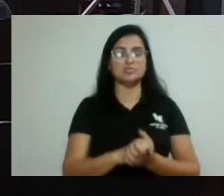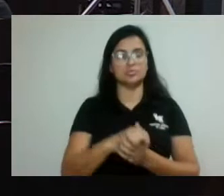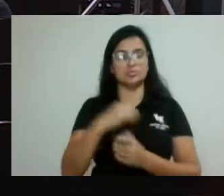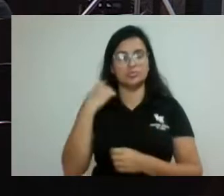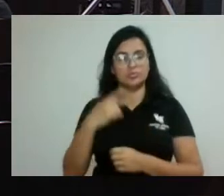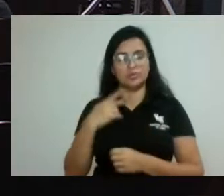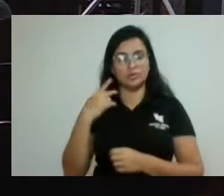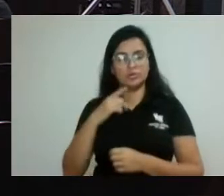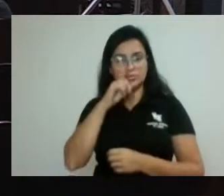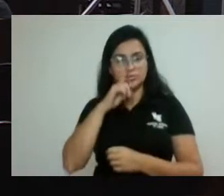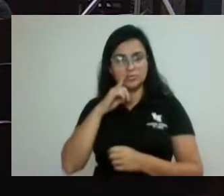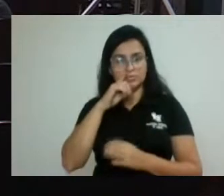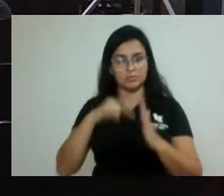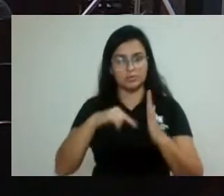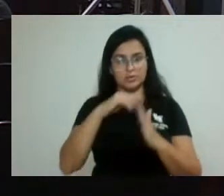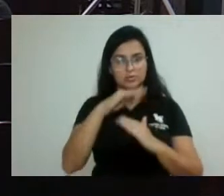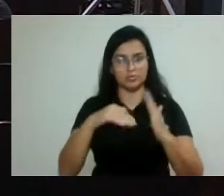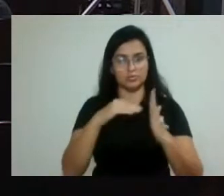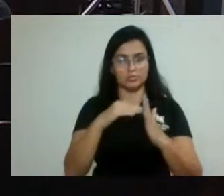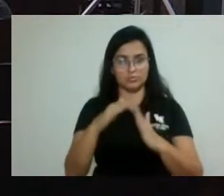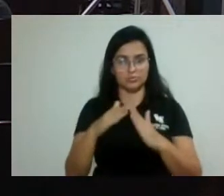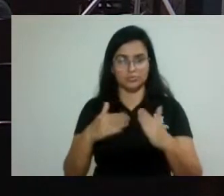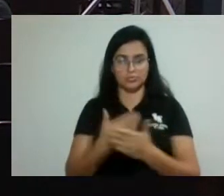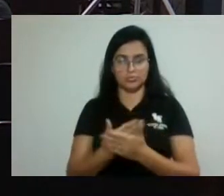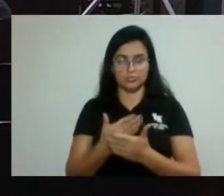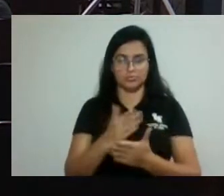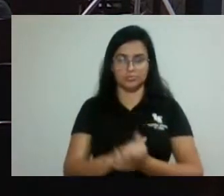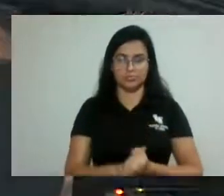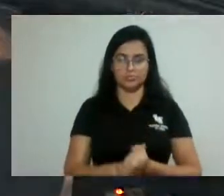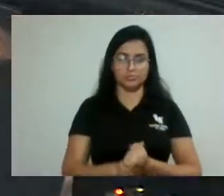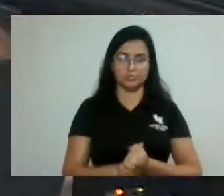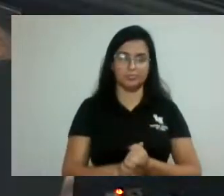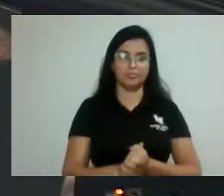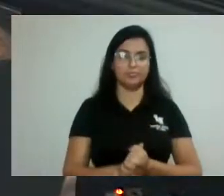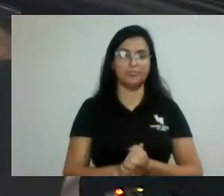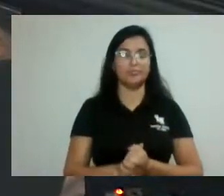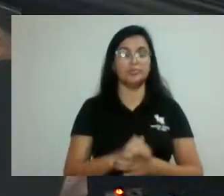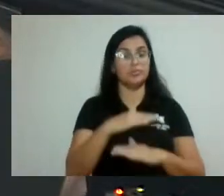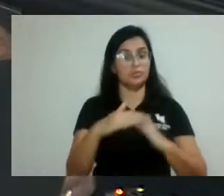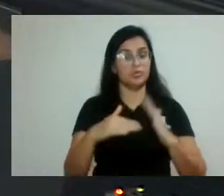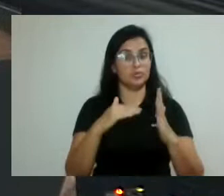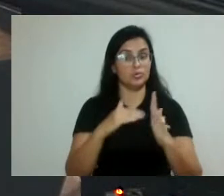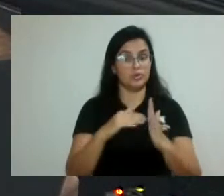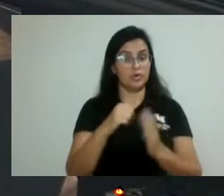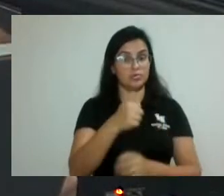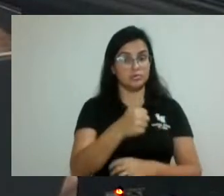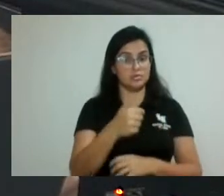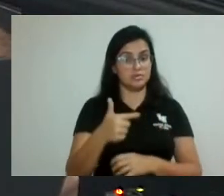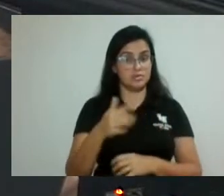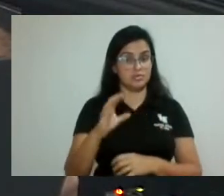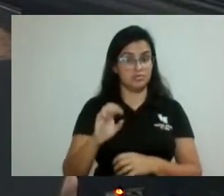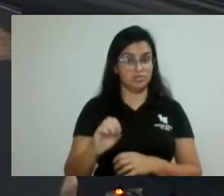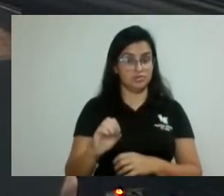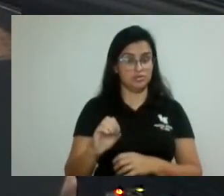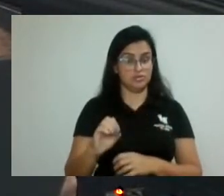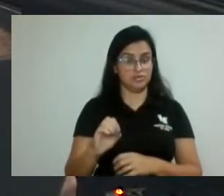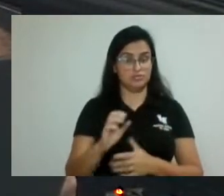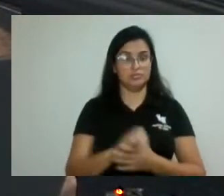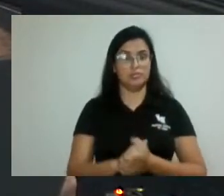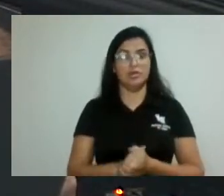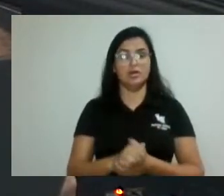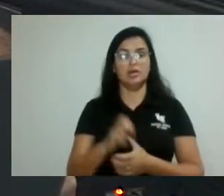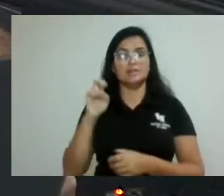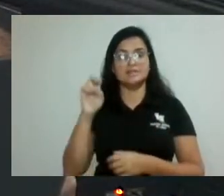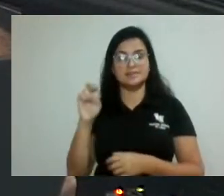englobada os requerimentos. Sr. Presidente, 120 requerimentos. 5, vereador André Luiz.